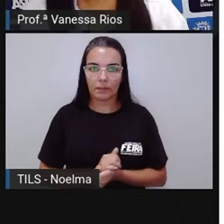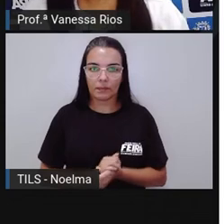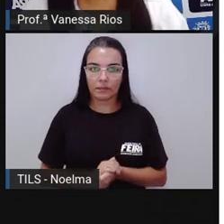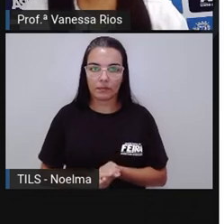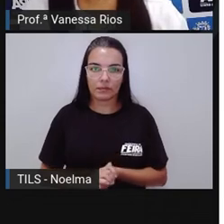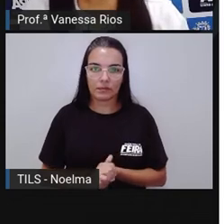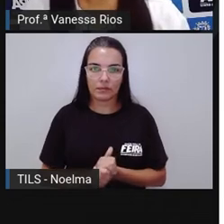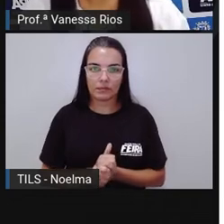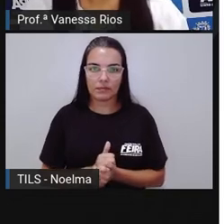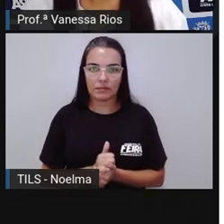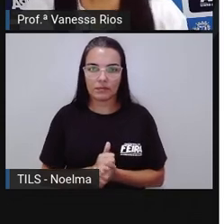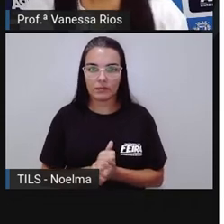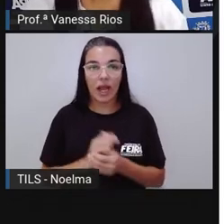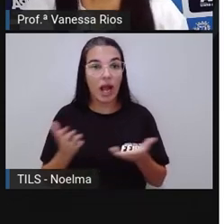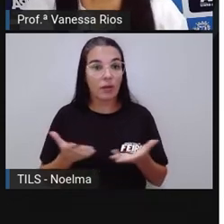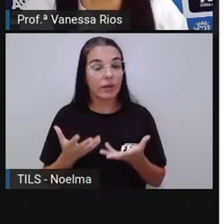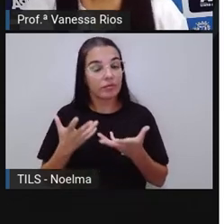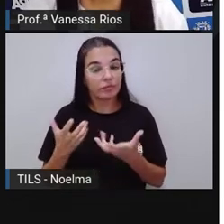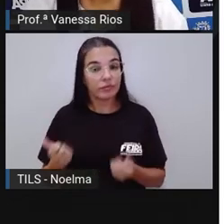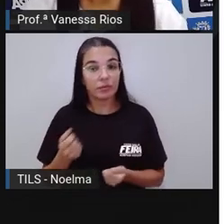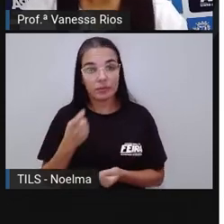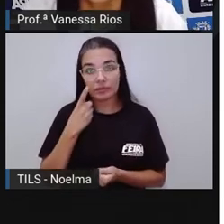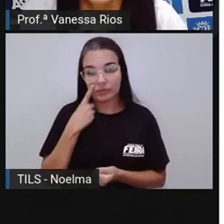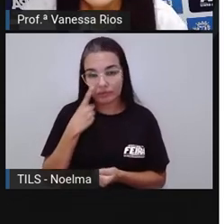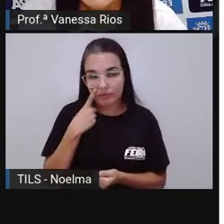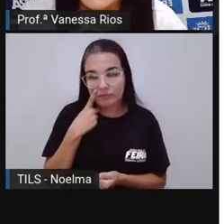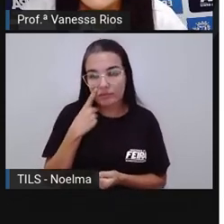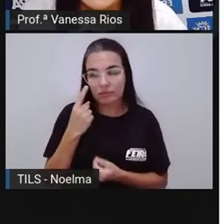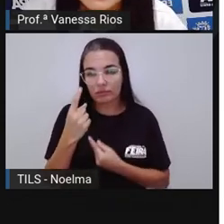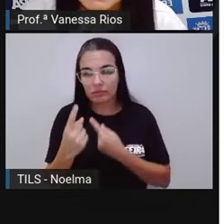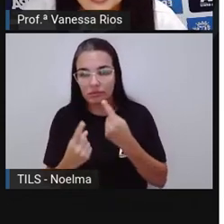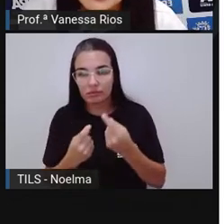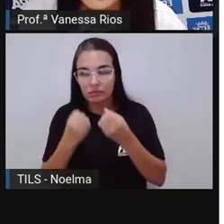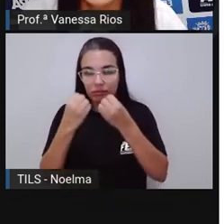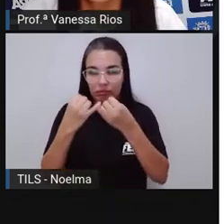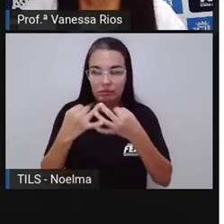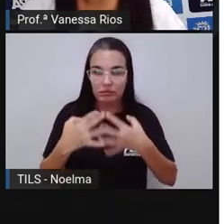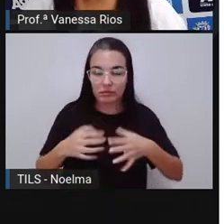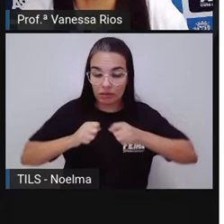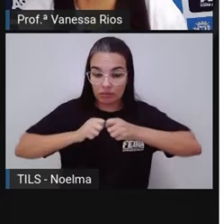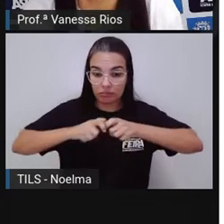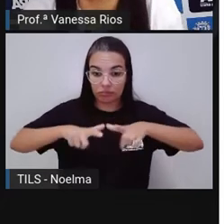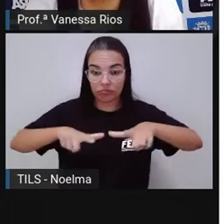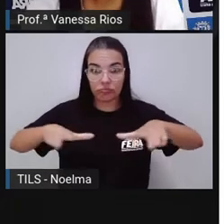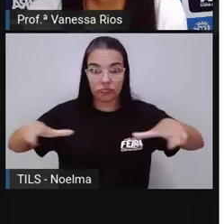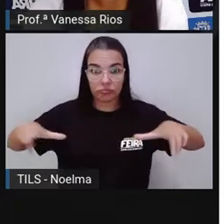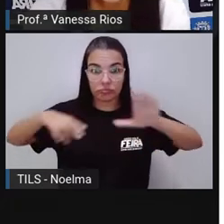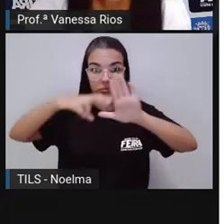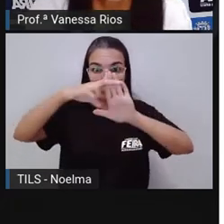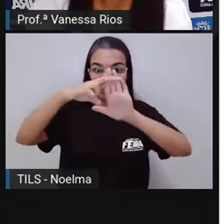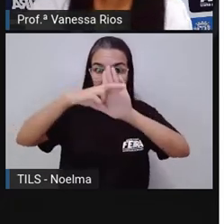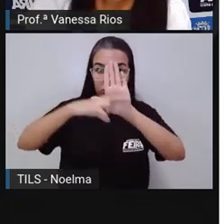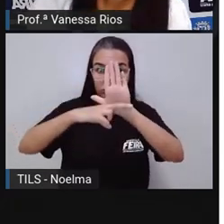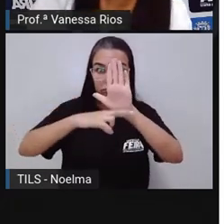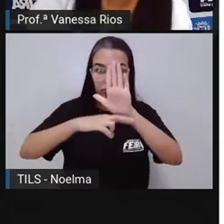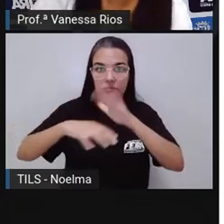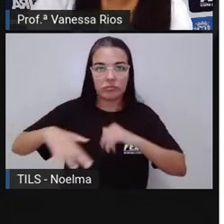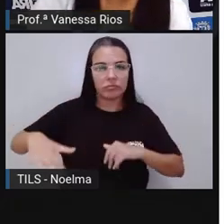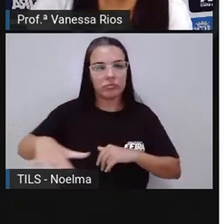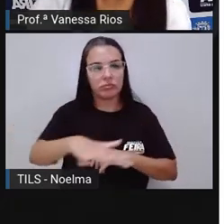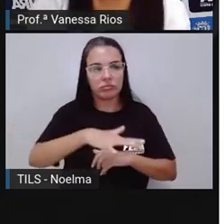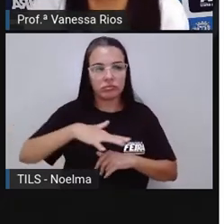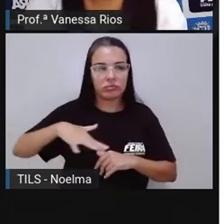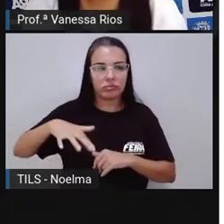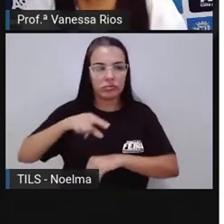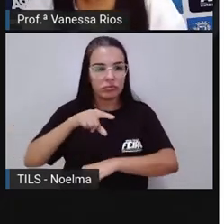E aí, gente vai observar uma explicação mais ampla acerca das regras gerais e complementares que